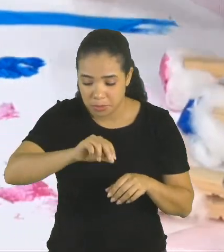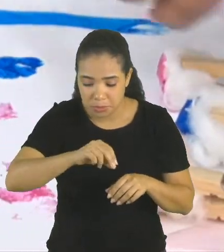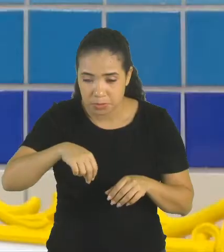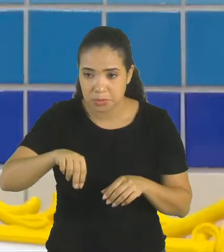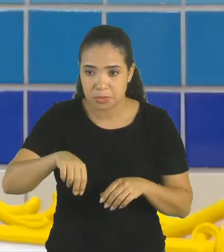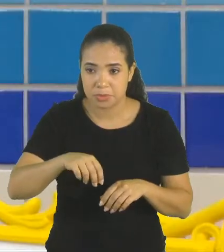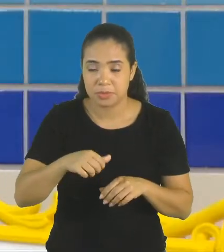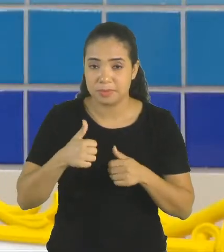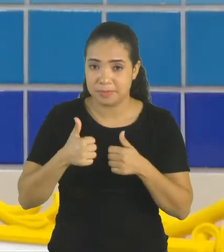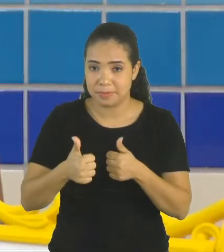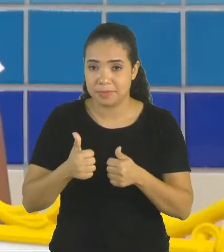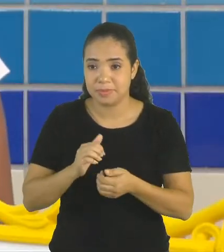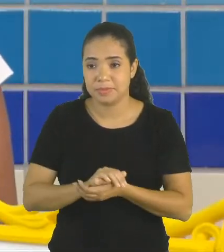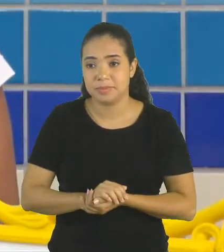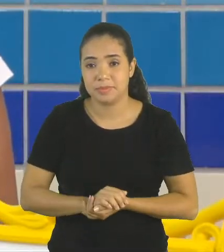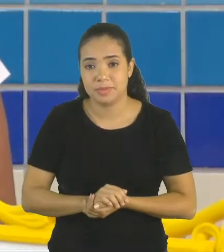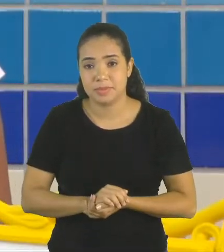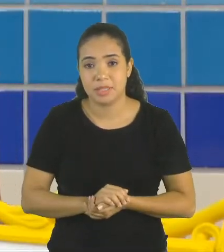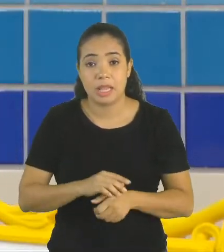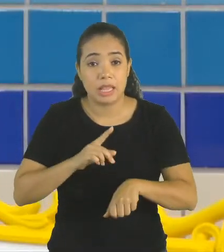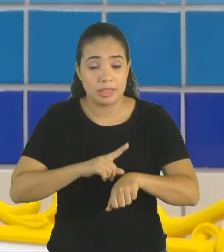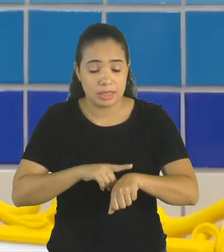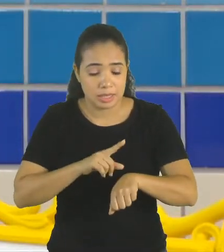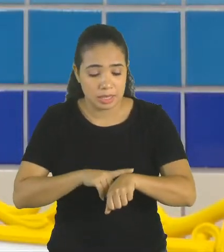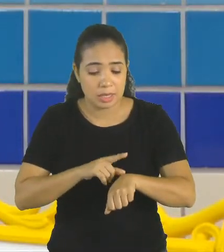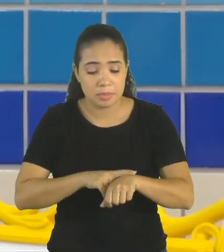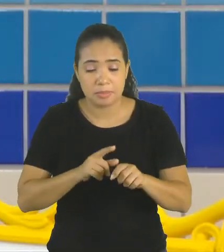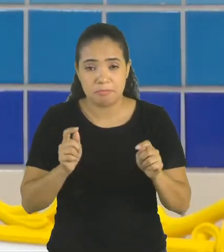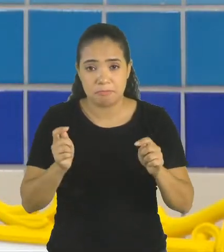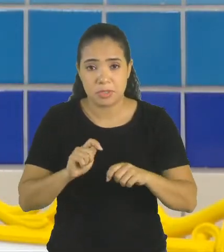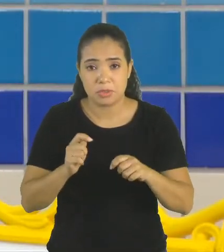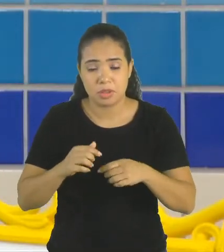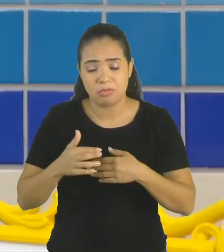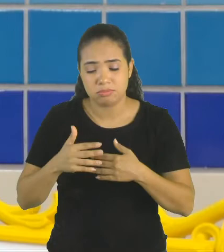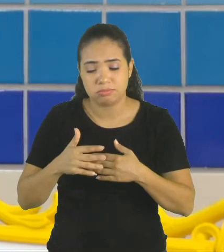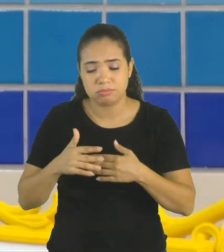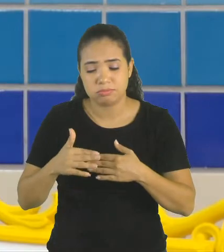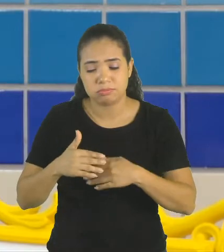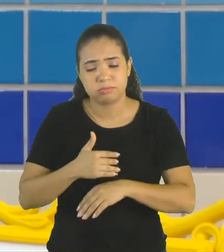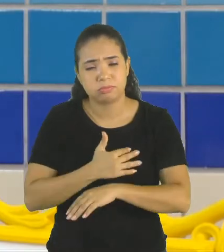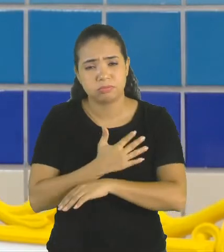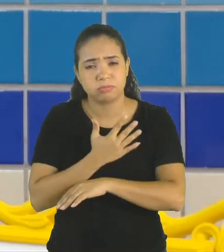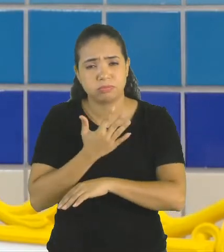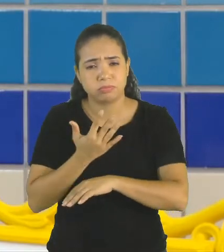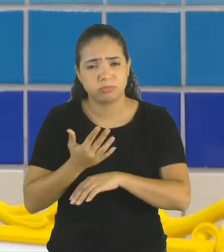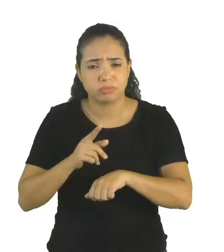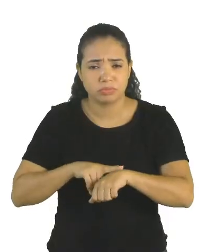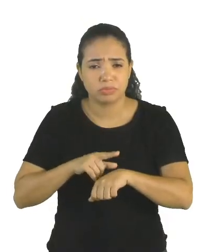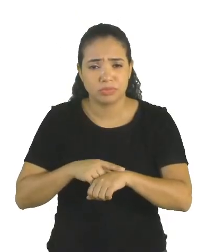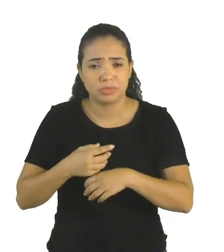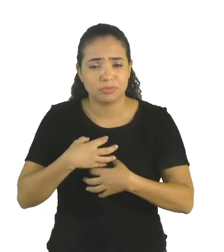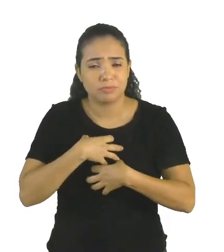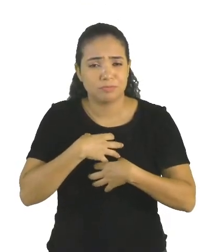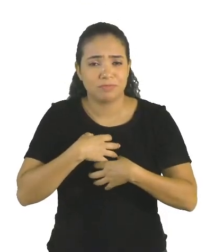Permita tempo suficiente para que a criança explore essa vivência artística.